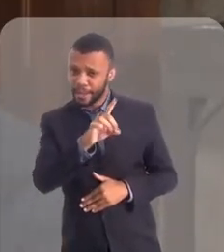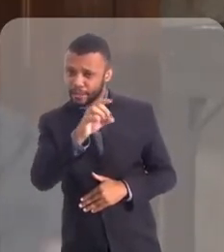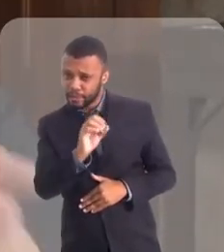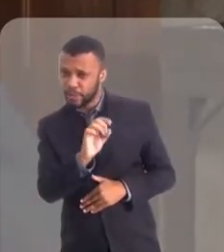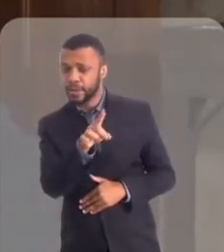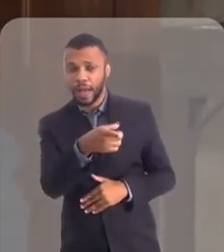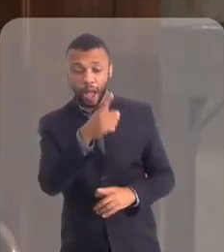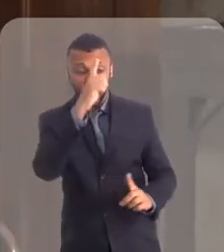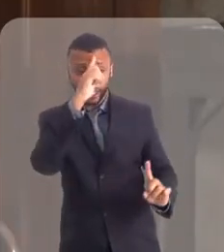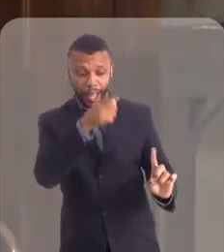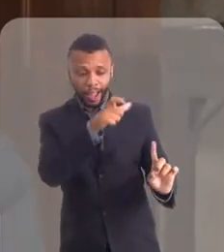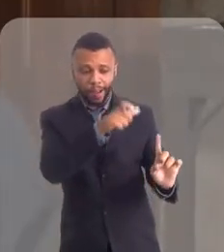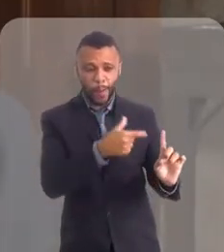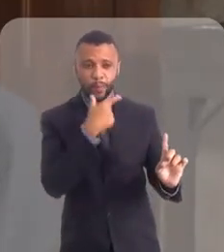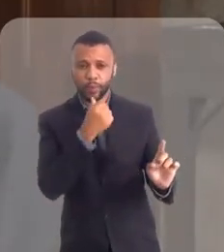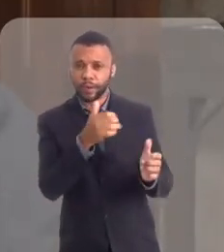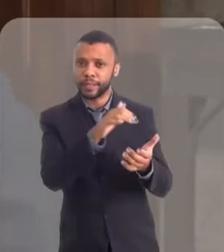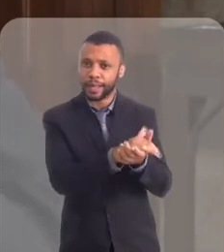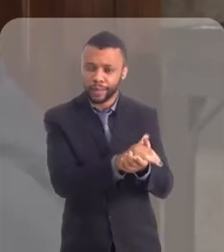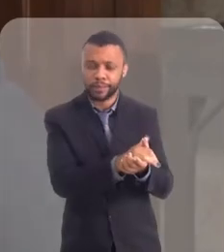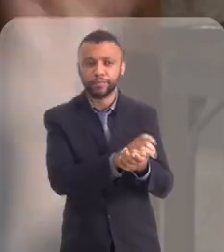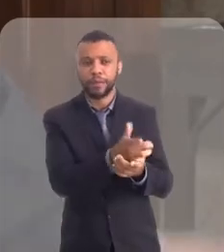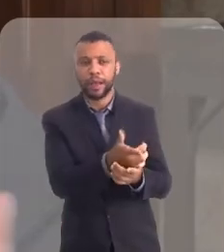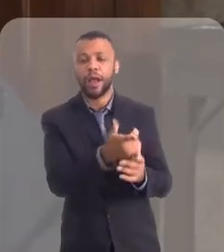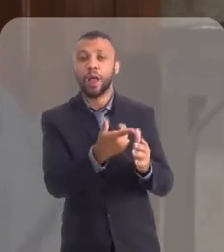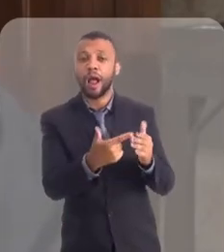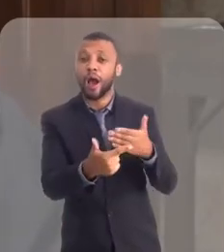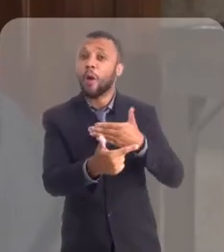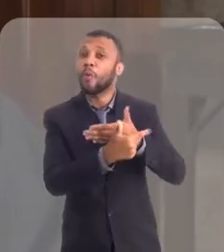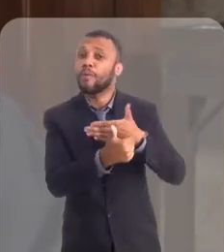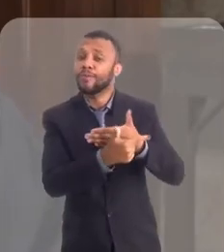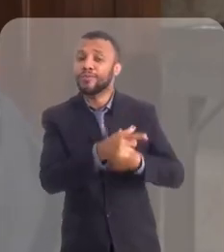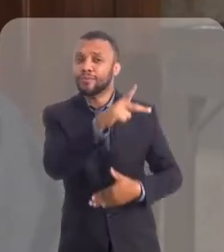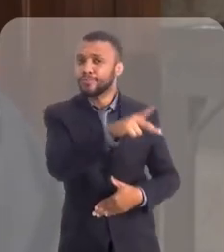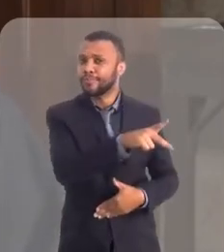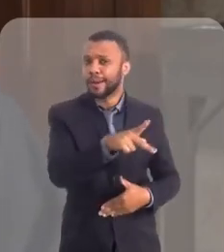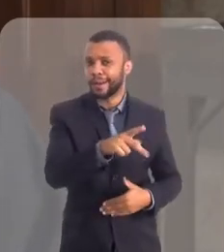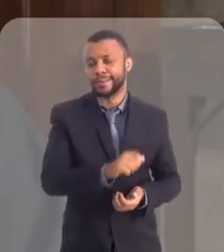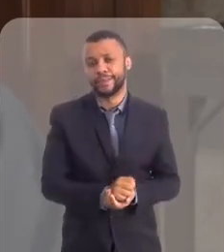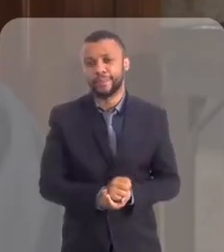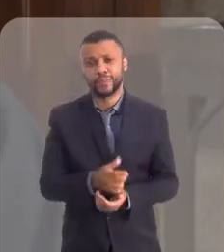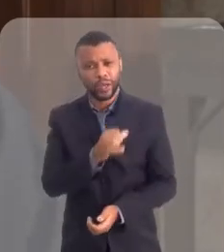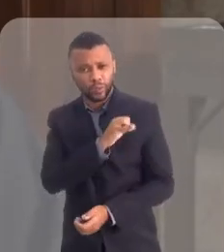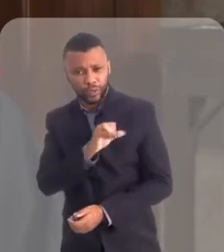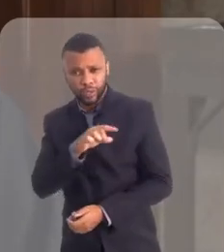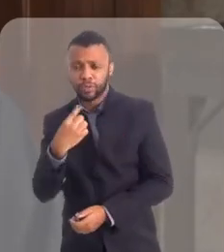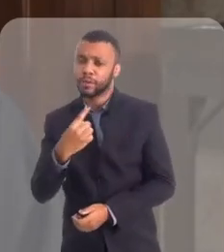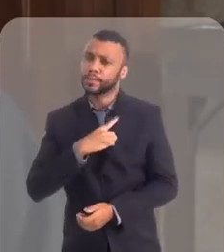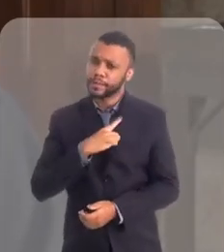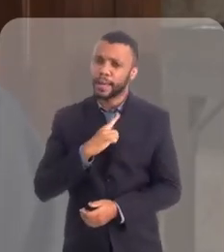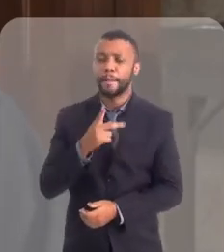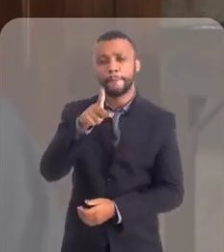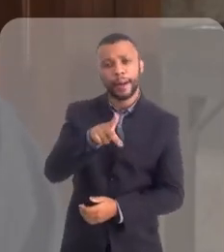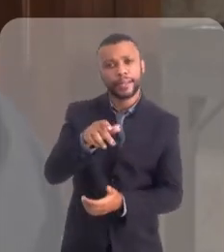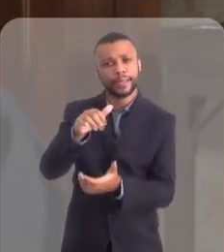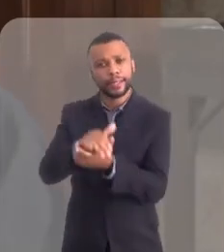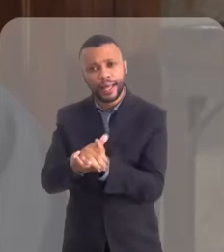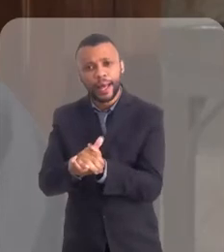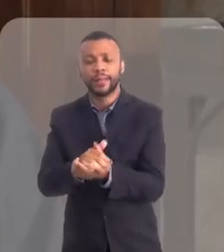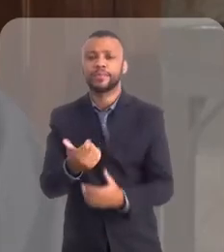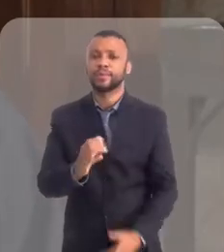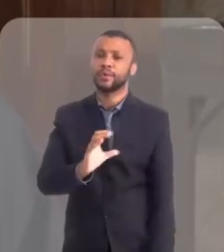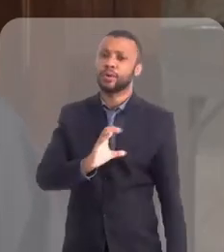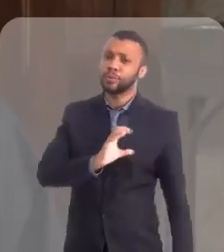sacerdócio, pudesse ser feito também nas terras da imigração. Nos Estados Unidos já tem pado os nossos casados, no Canadá também.